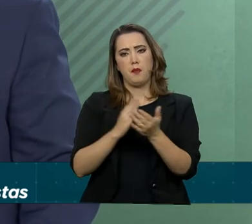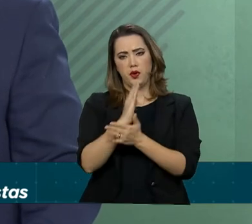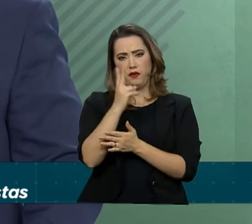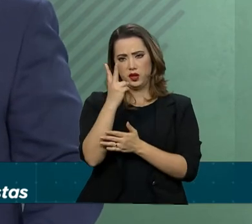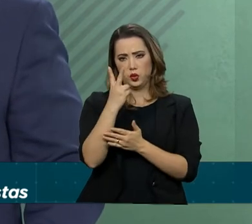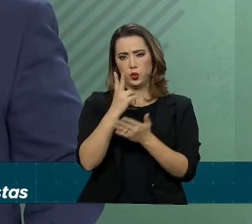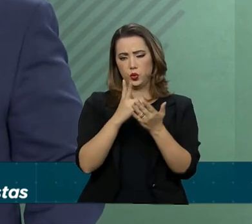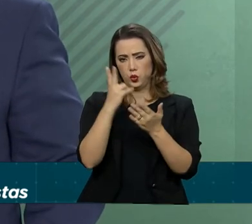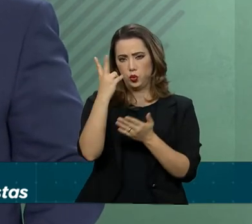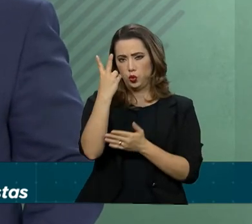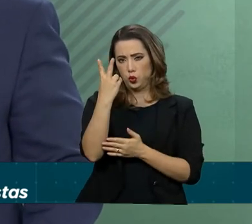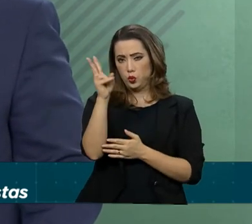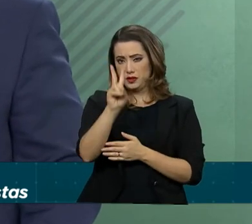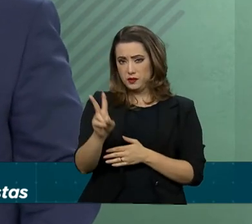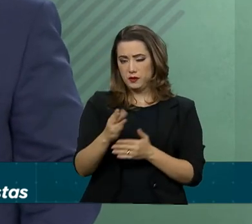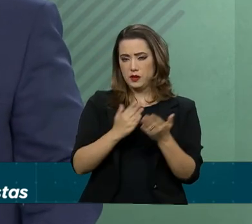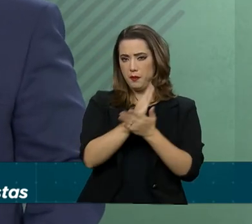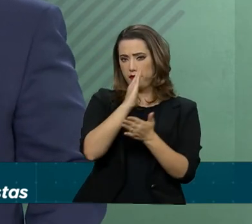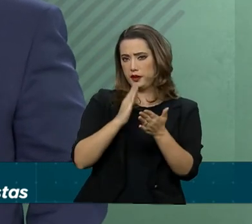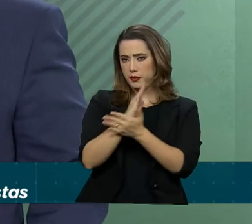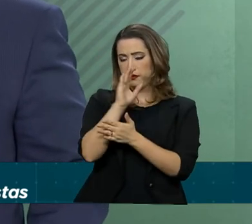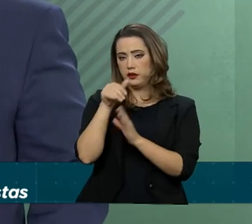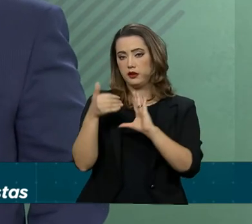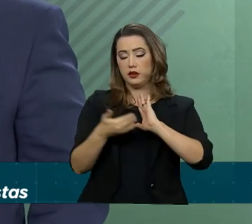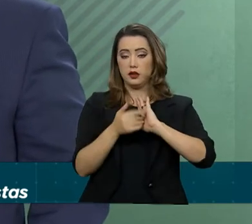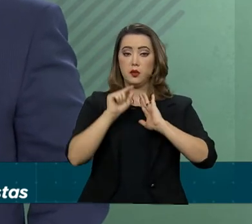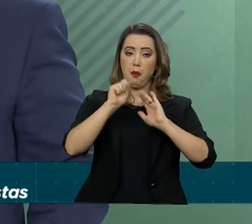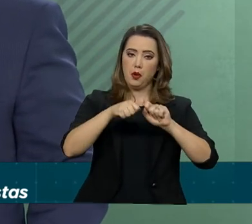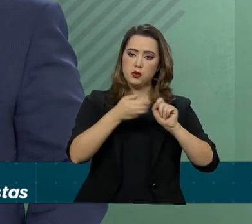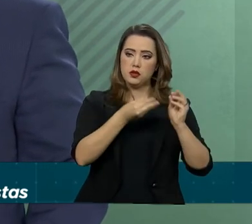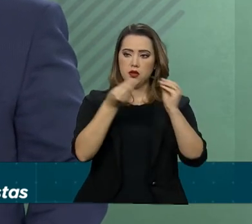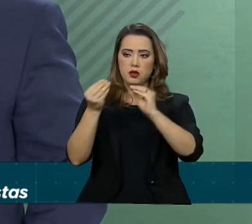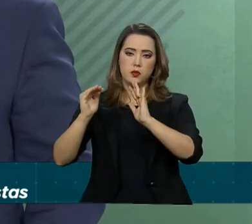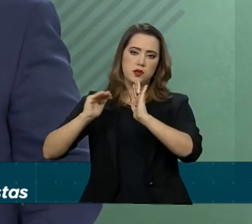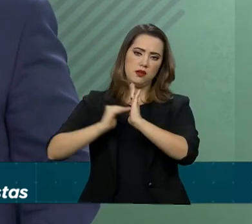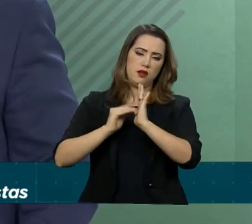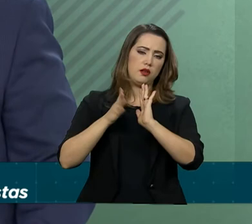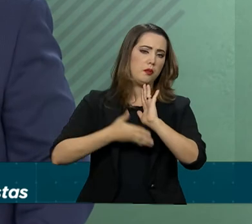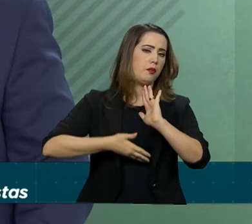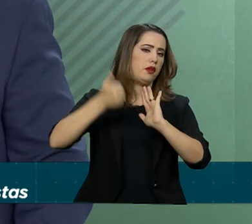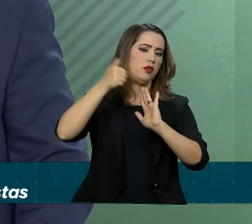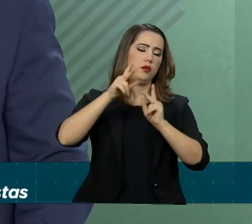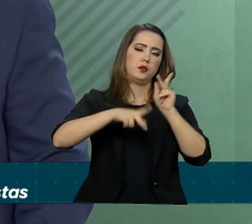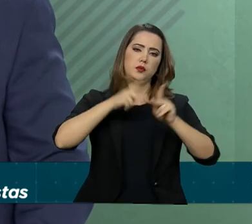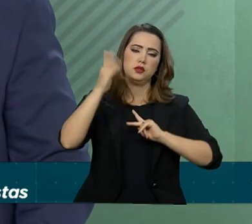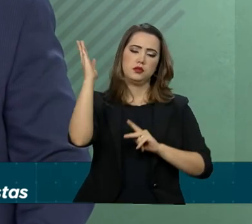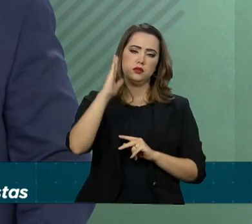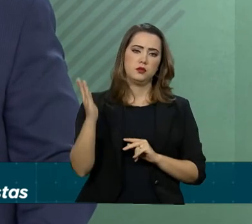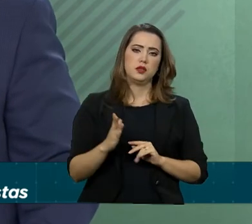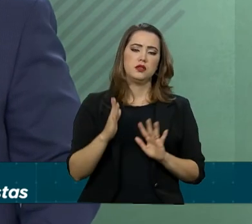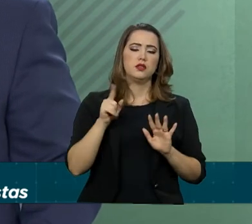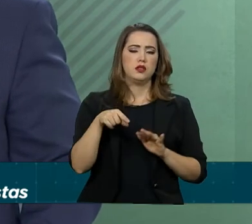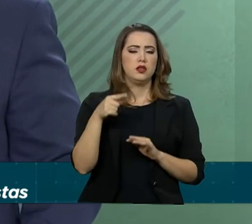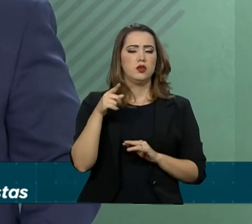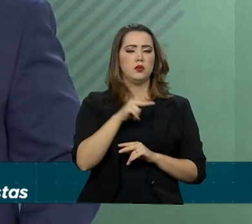seguir para o Senado, melhor para a sociedade brasileira. Como ele disse que entende a possibilidade de melhorias